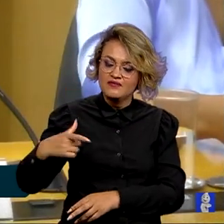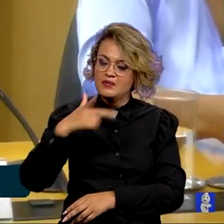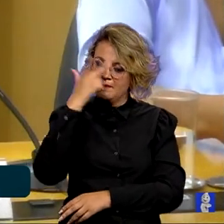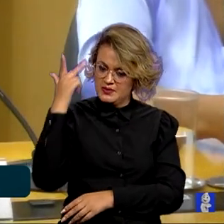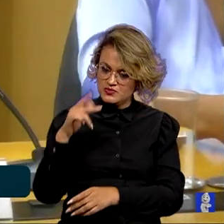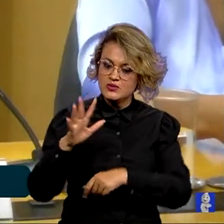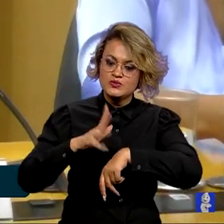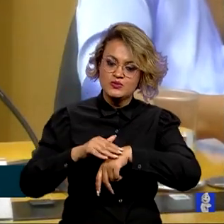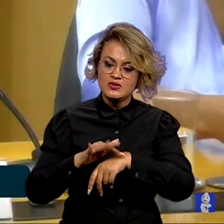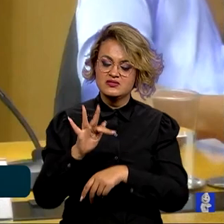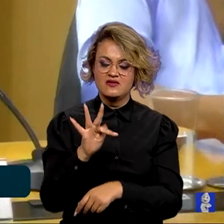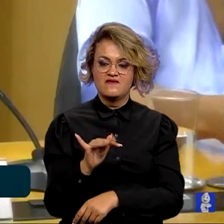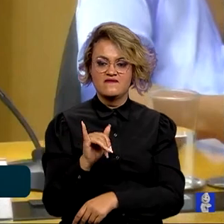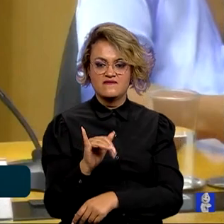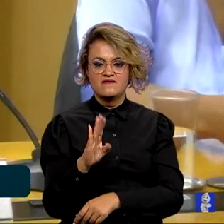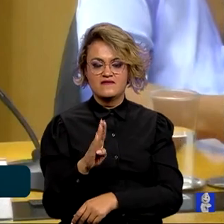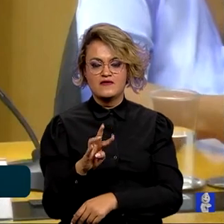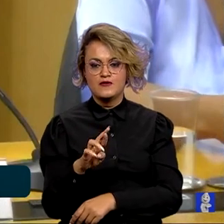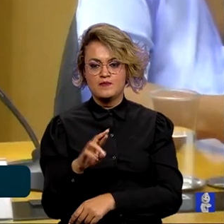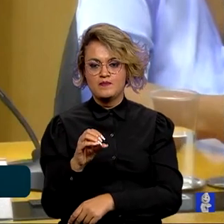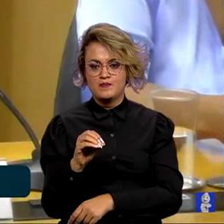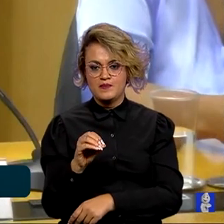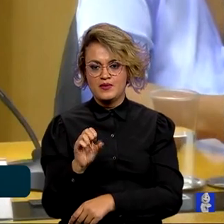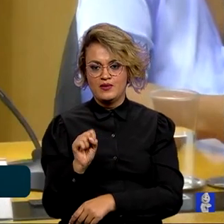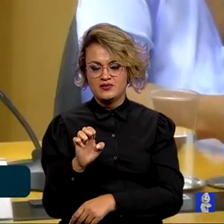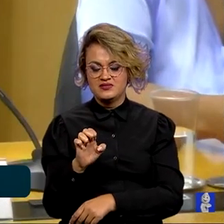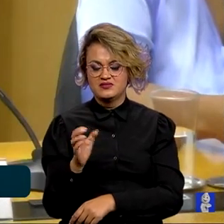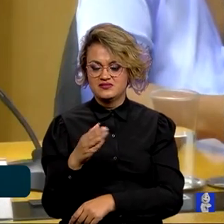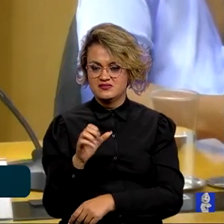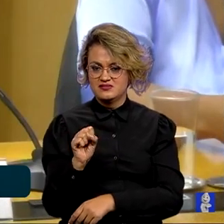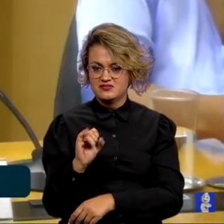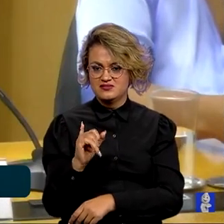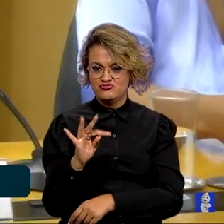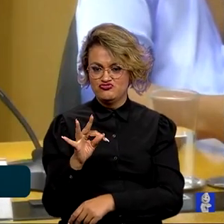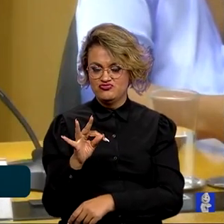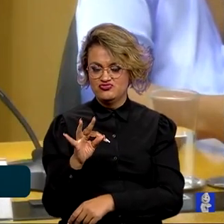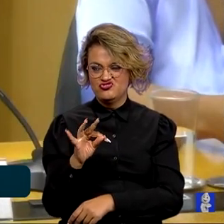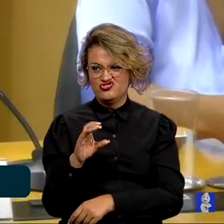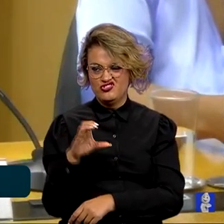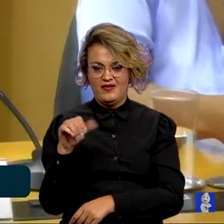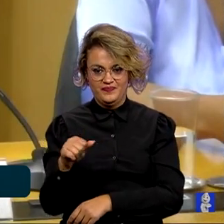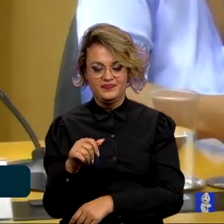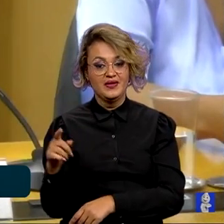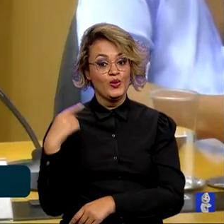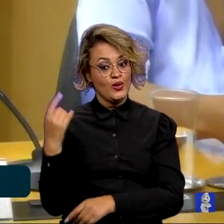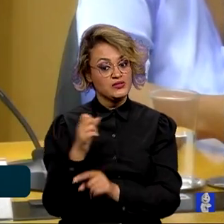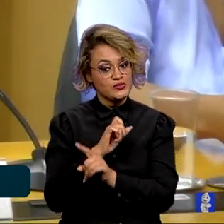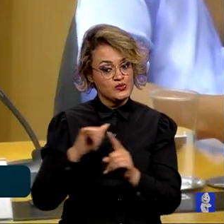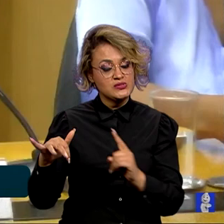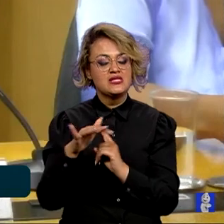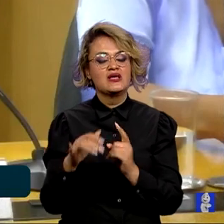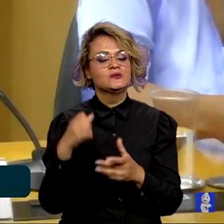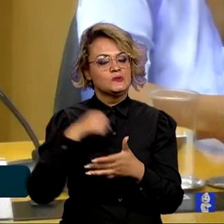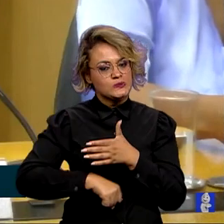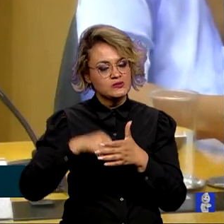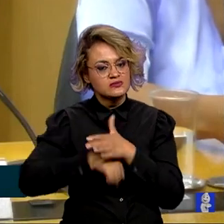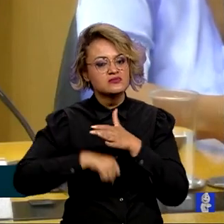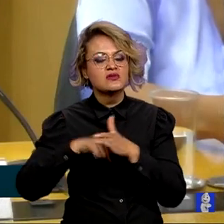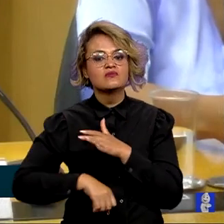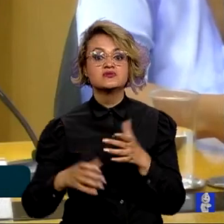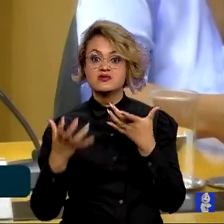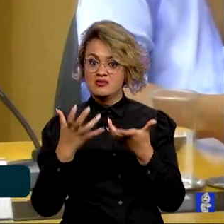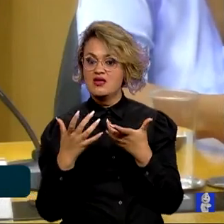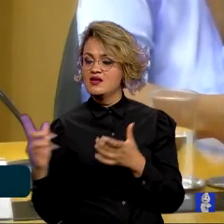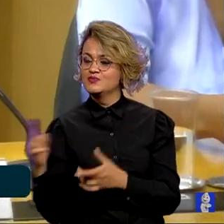pessoas com fibrose cística de todo o Brasil, nós, enquanto sociedade civil, também lutamos e trabalhamos muito